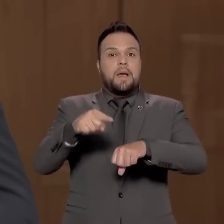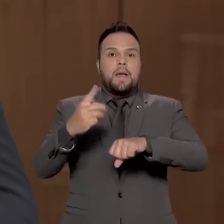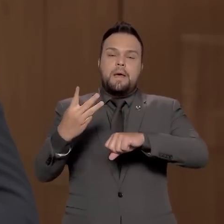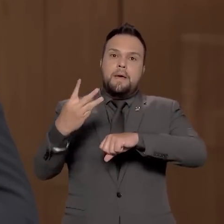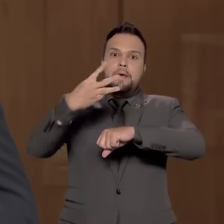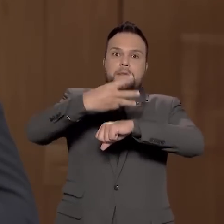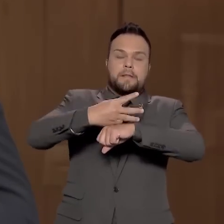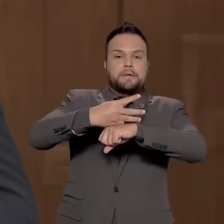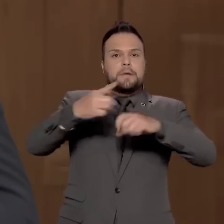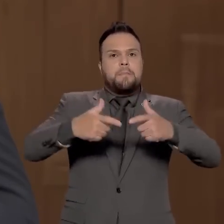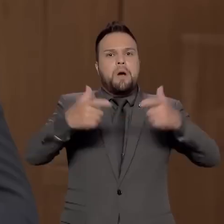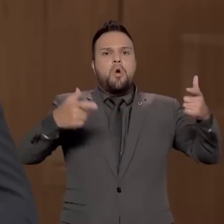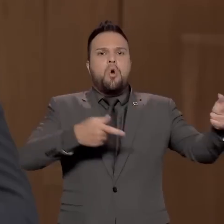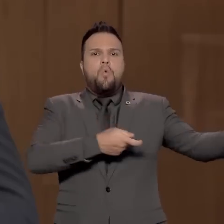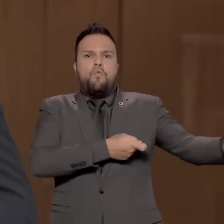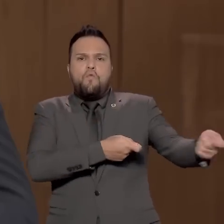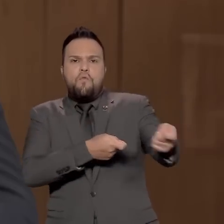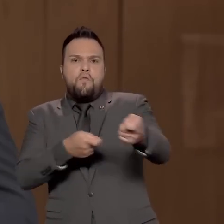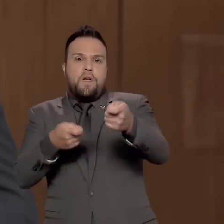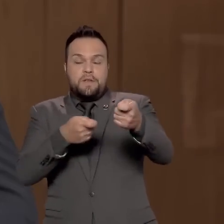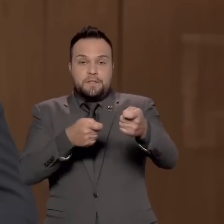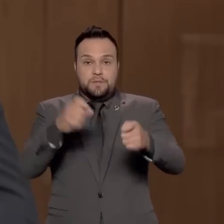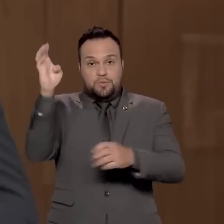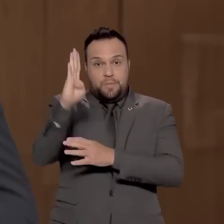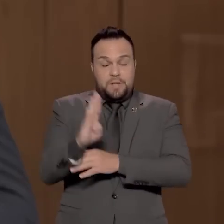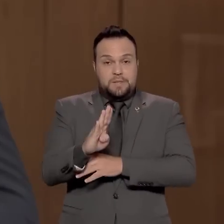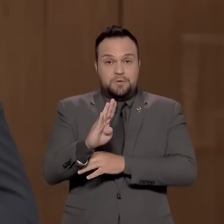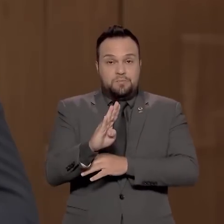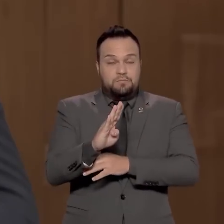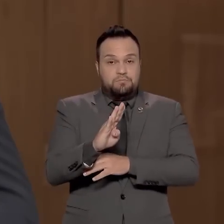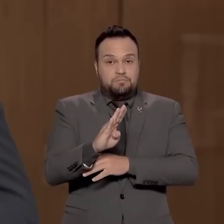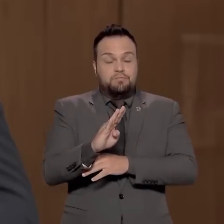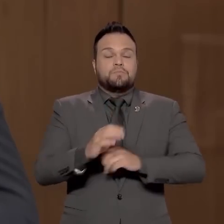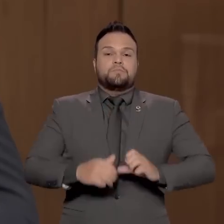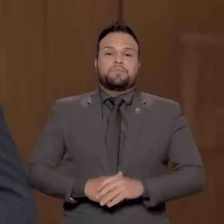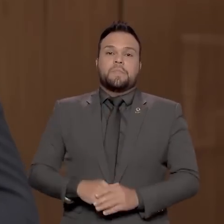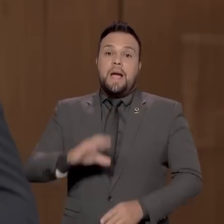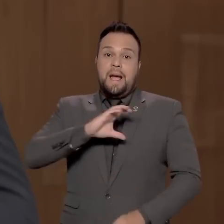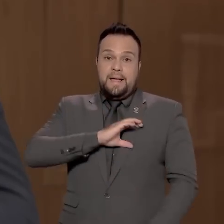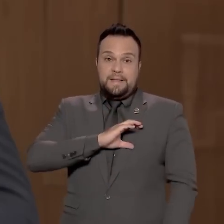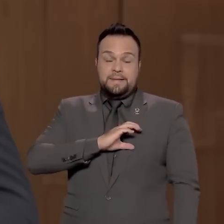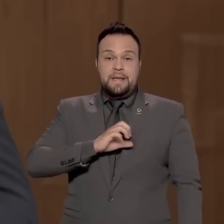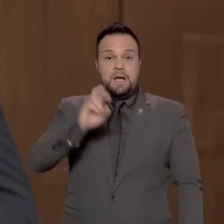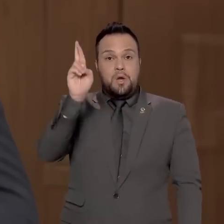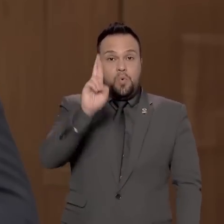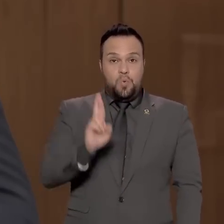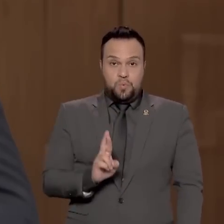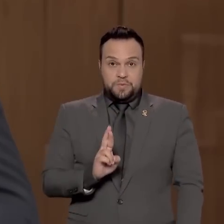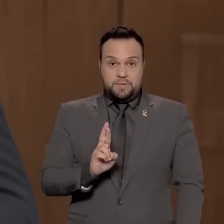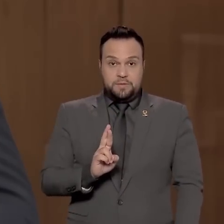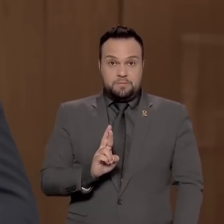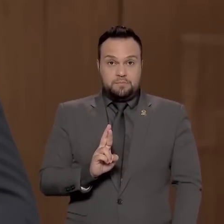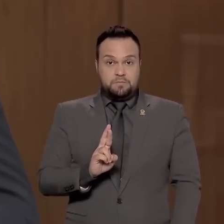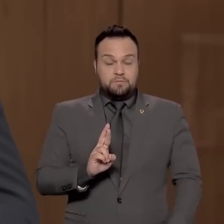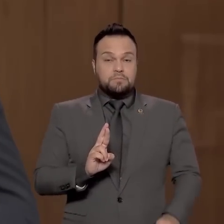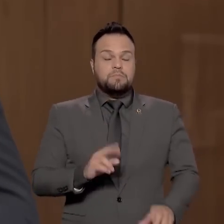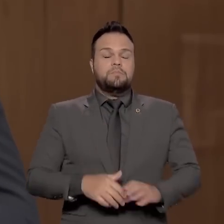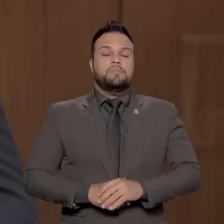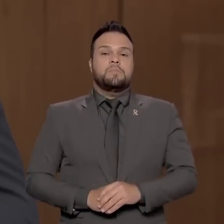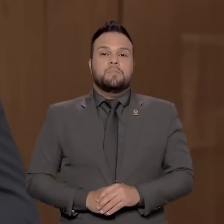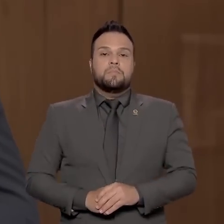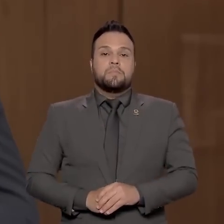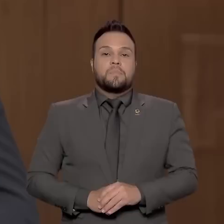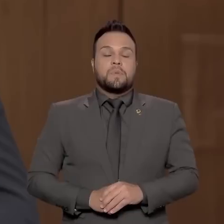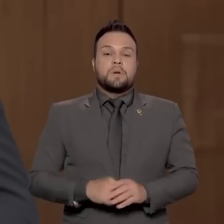posição de terceiro maior provedor de fertilizantes do Brasil, atrás de Canadá e Rússia. No que diz respeito a